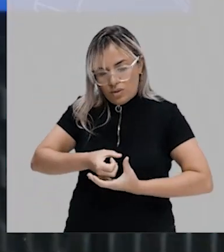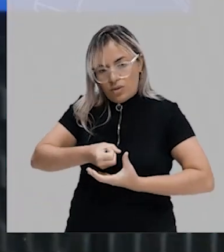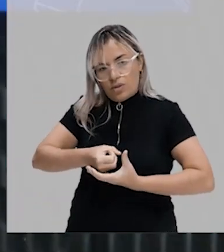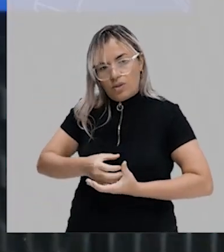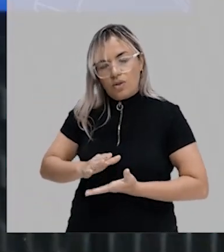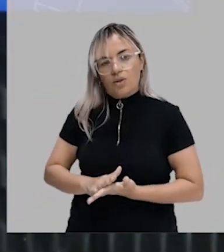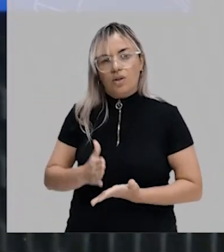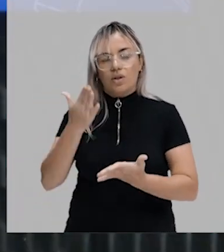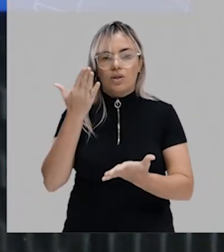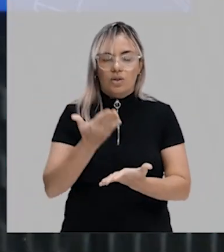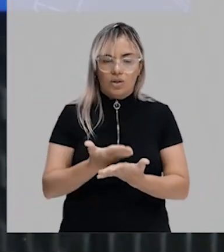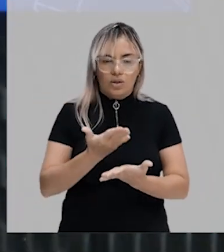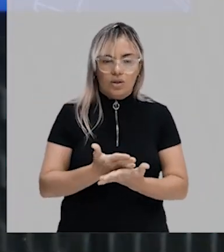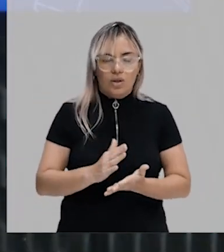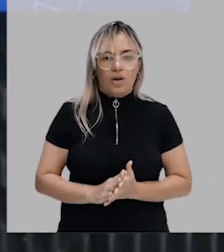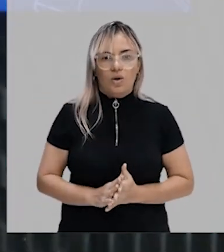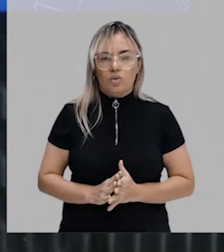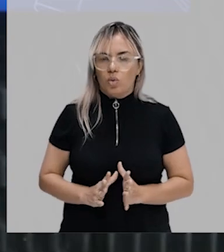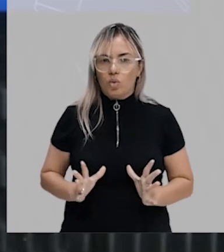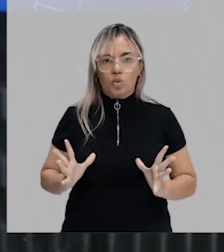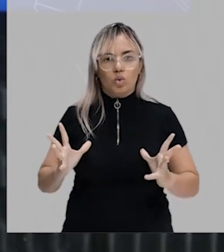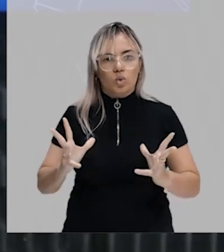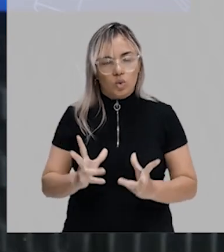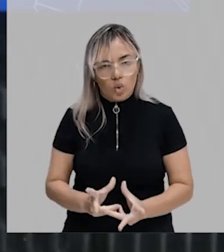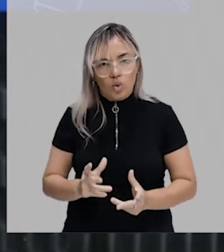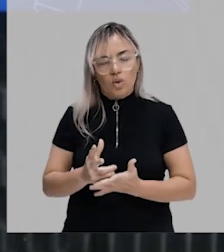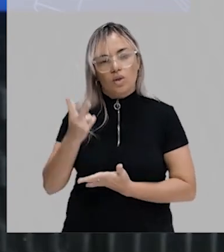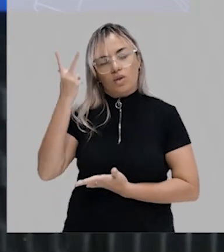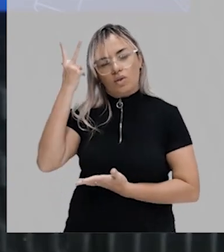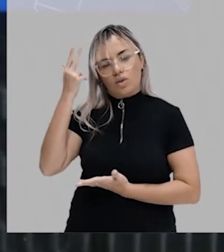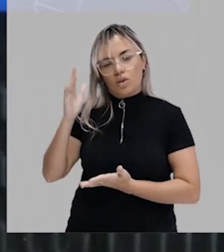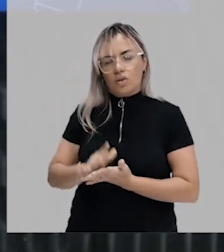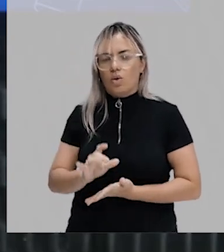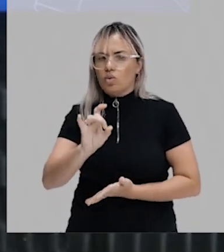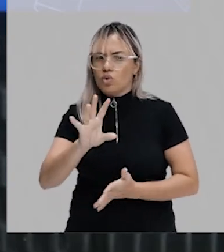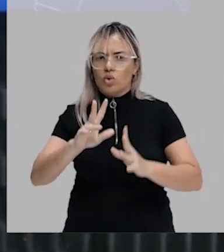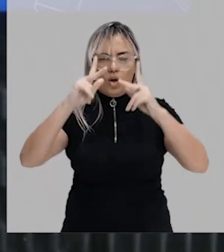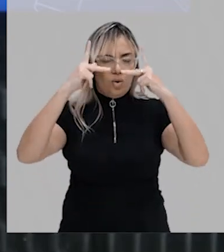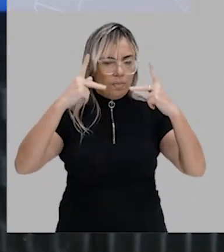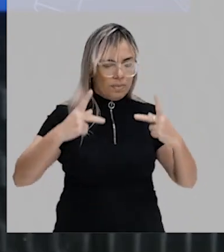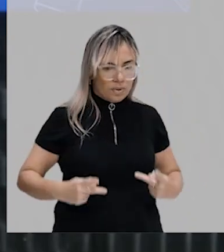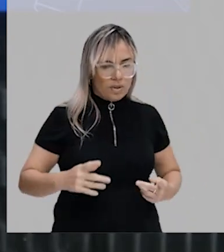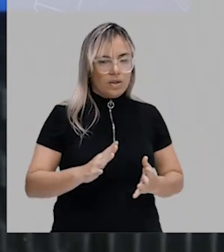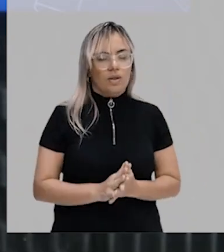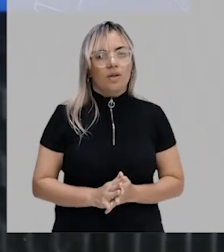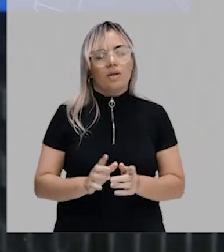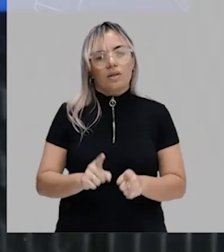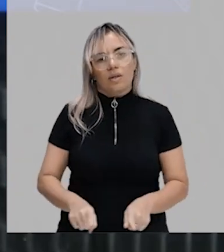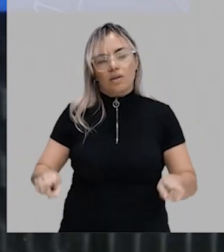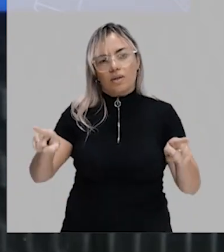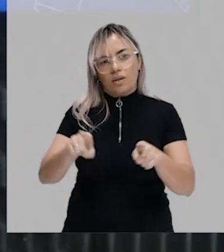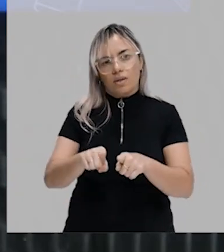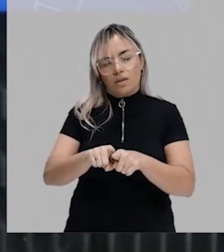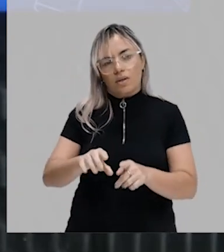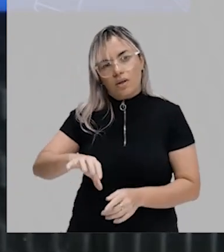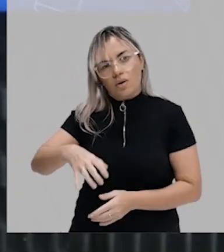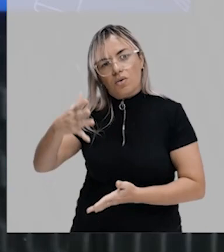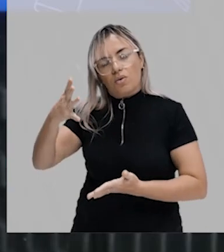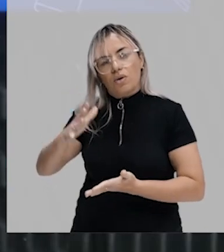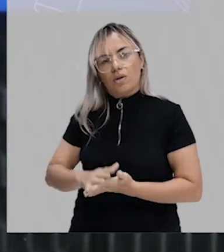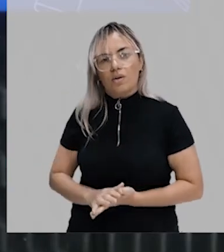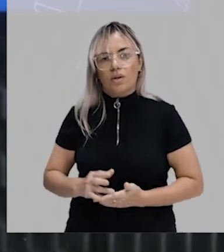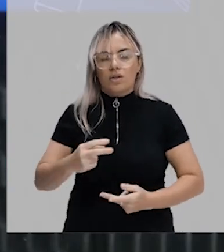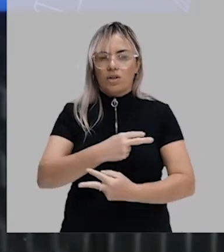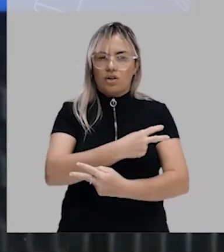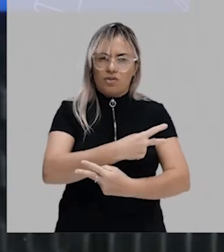está estudando a embriologia de modo geral, não apenas a embriologia humana, mas a gente está falando da embriologia que acontece de maneira geral